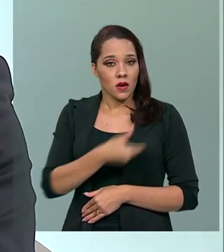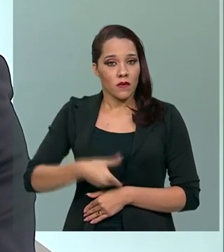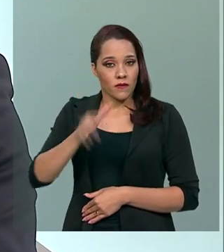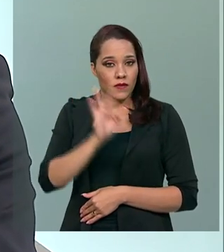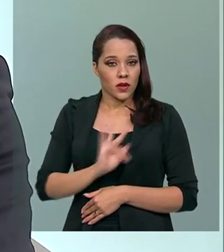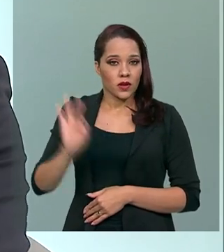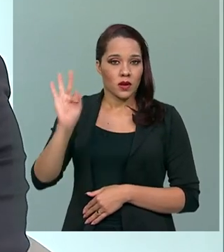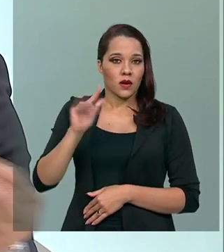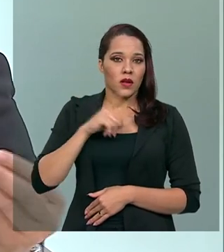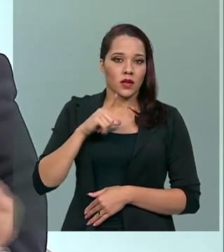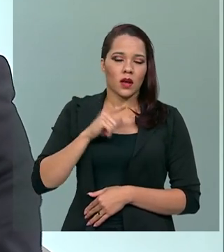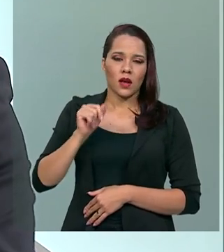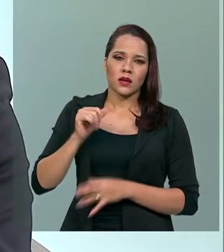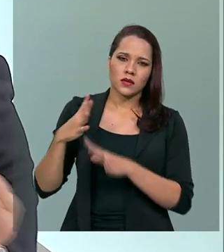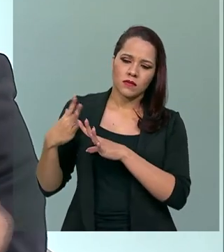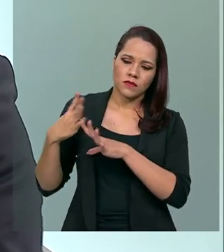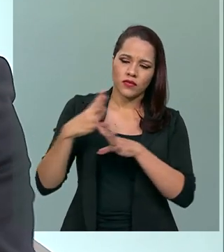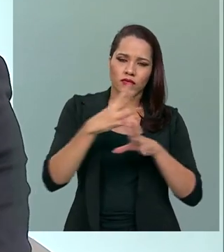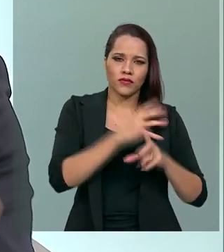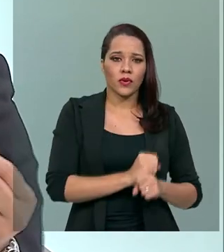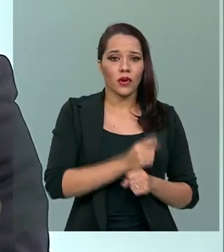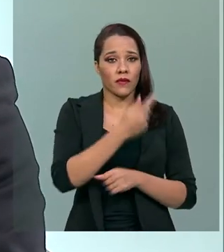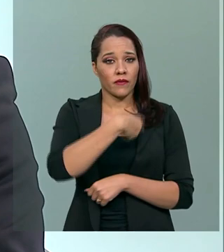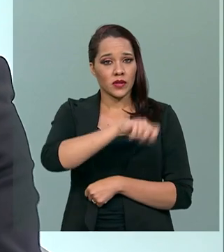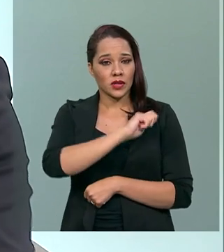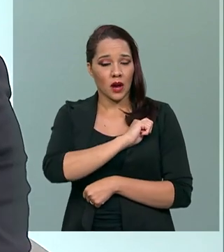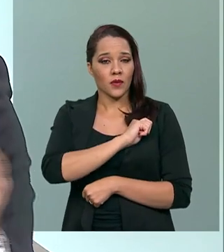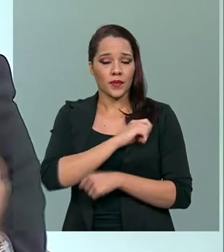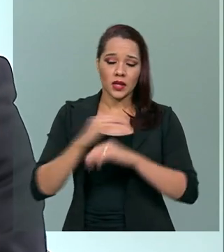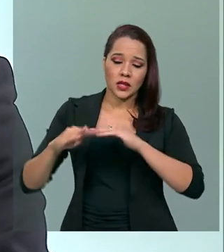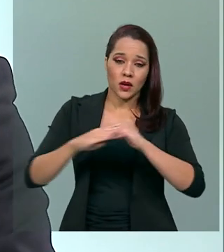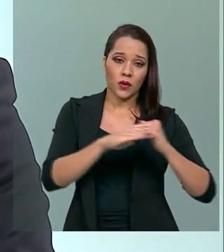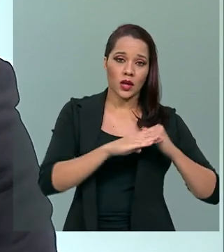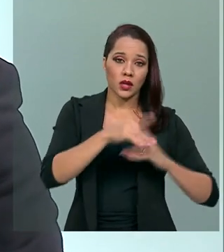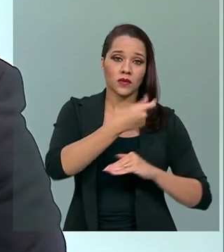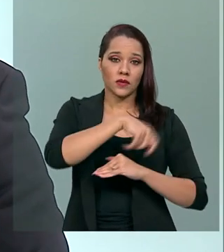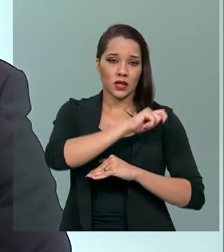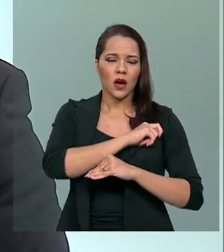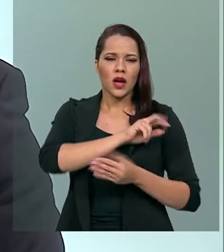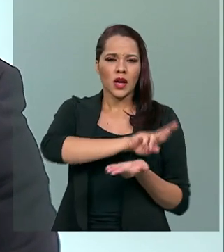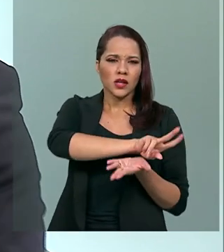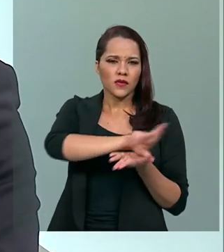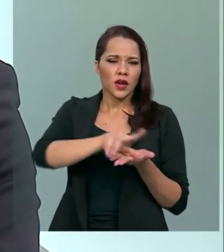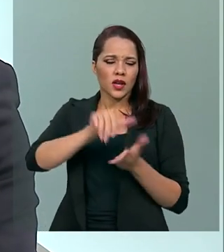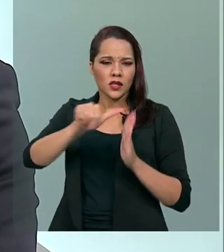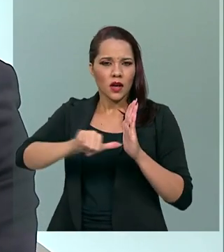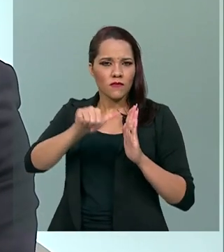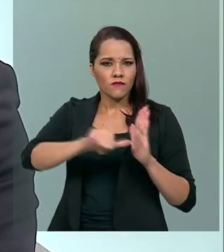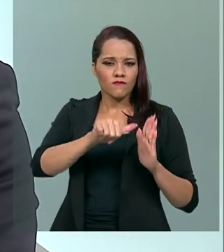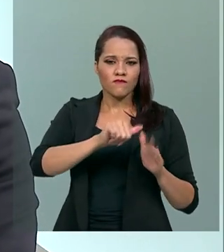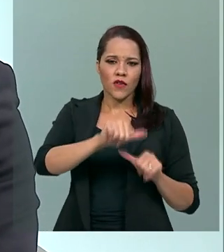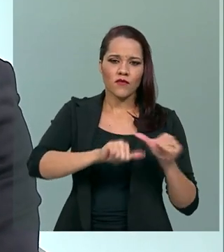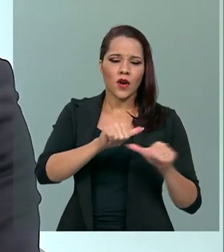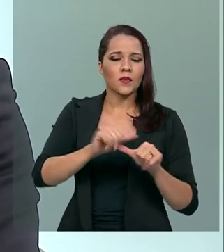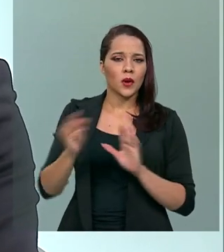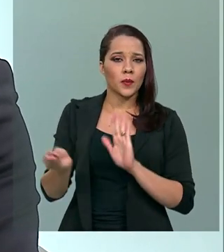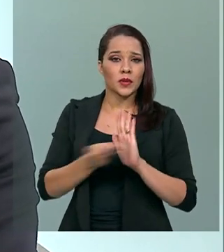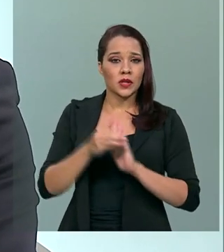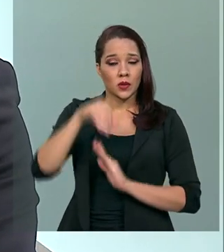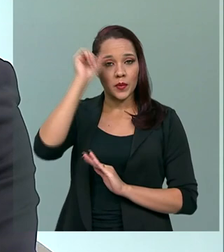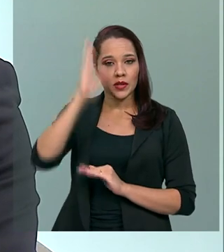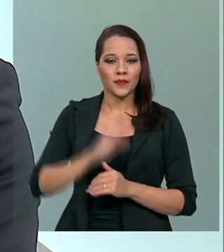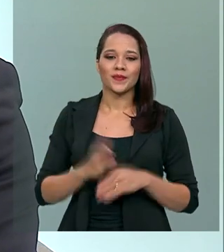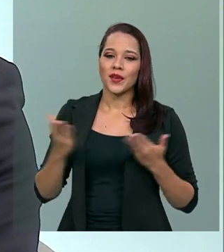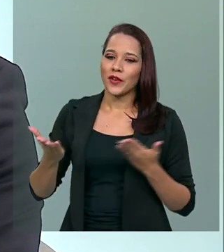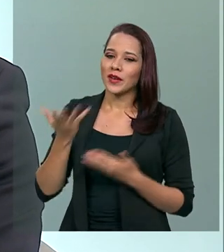promover esse balanço fiscal, essa equidade fiscal e várias reformas que estão sendo implementadas no país. Agora, eu